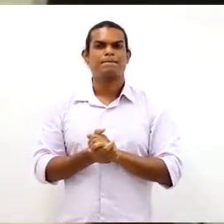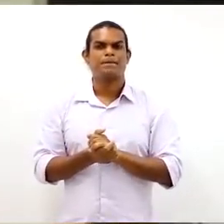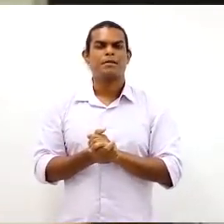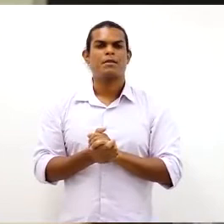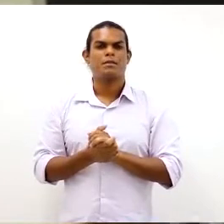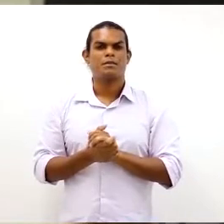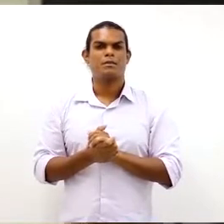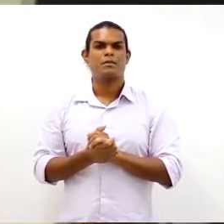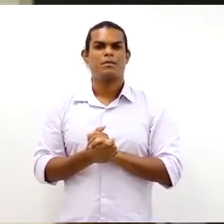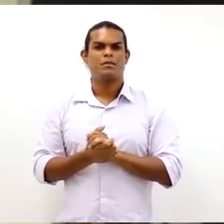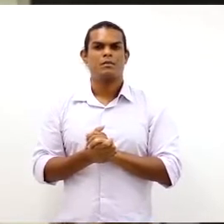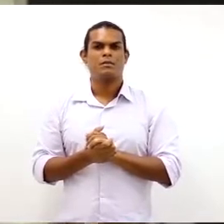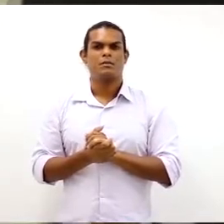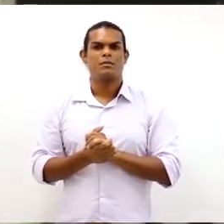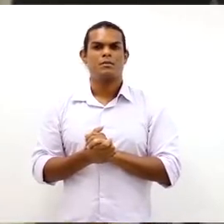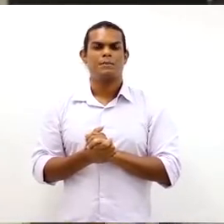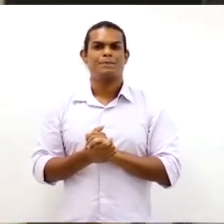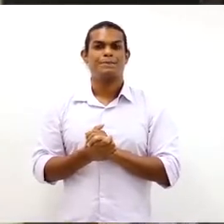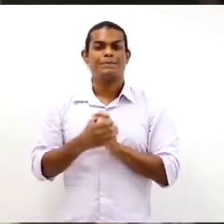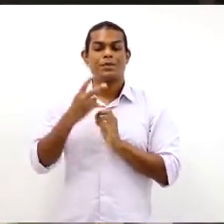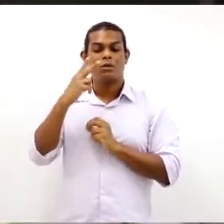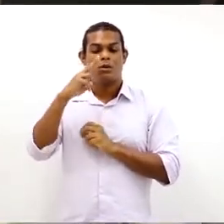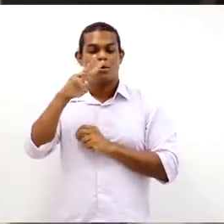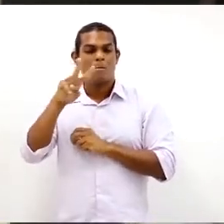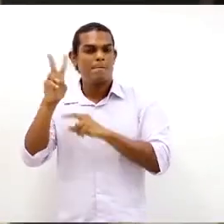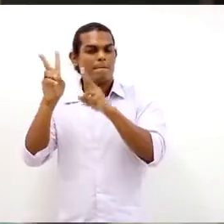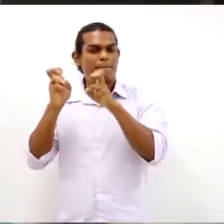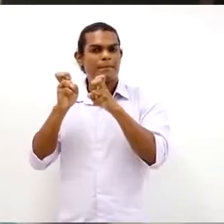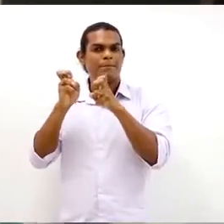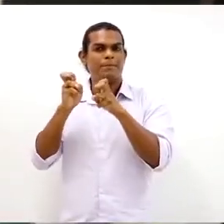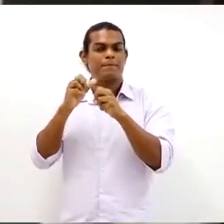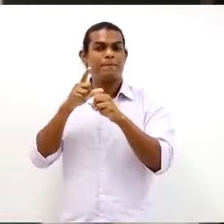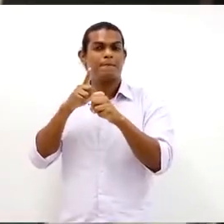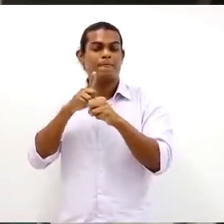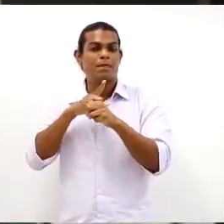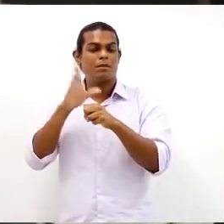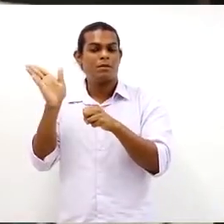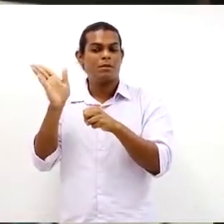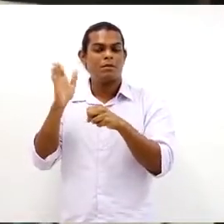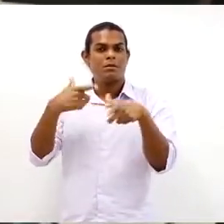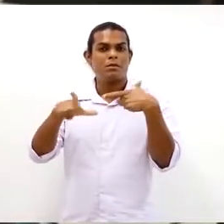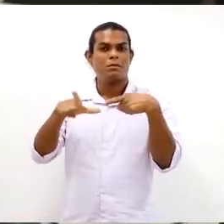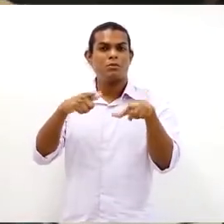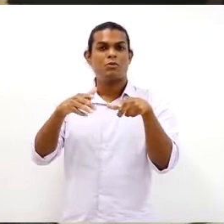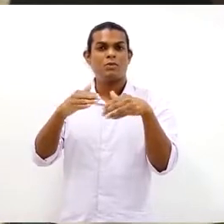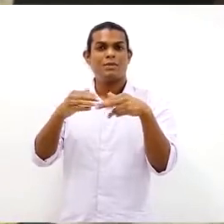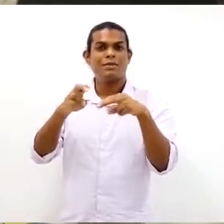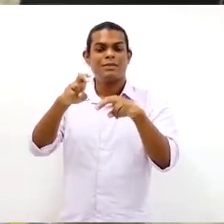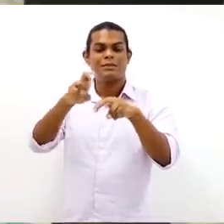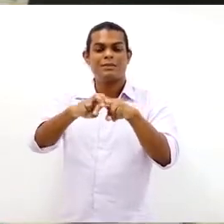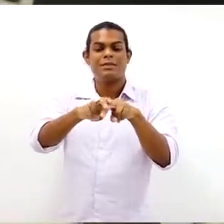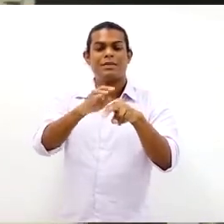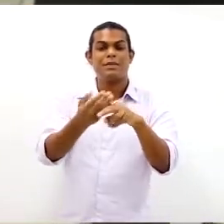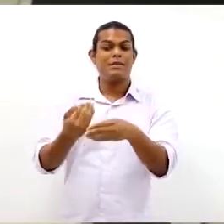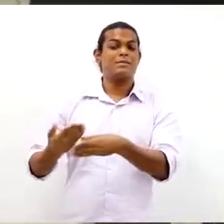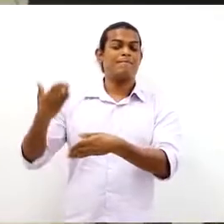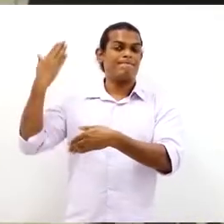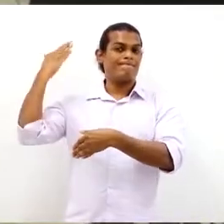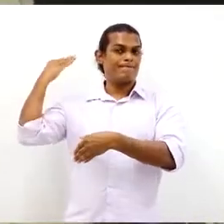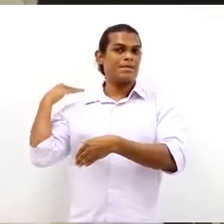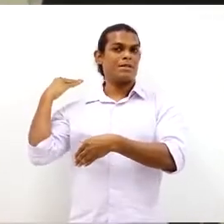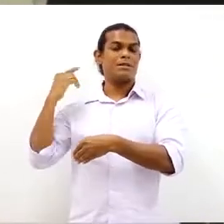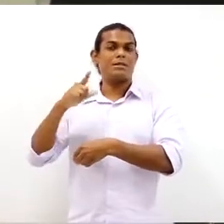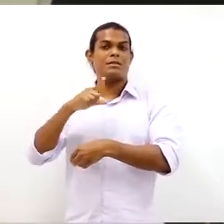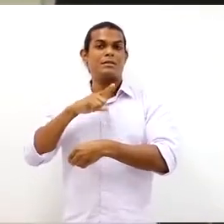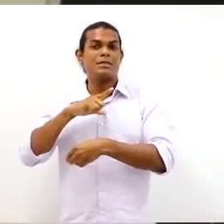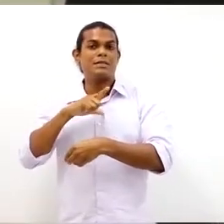estação de trabalho e logo atrás nós encontramos uma xerox, uma máquina xerox. Essa conformação de distribuição de espaço,